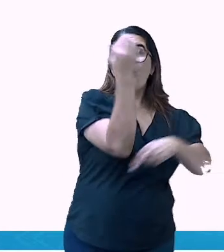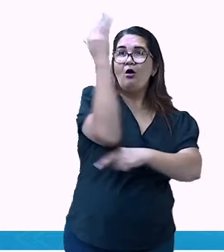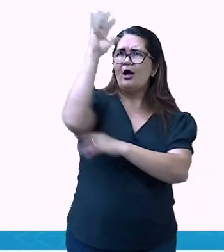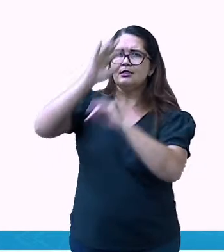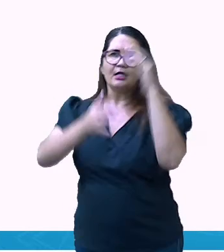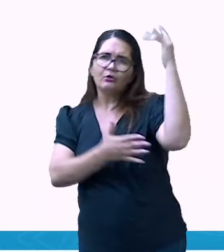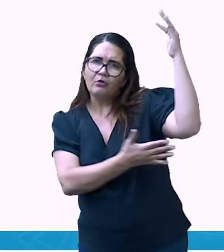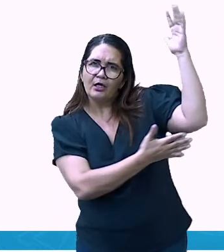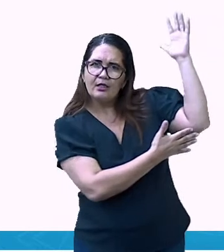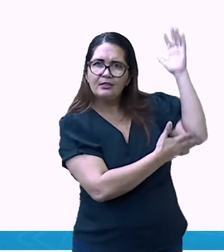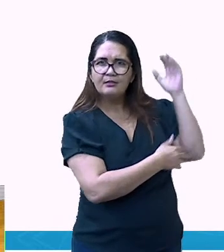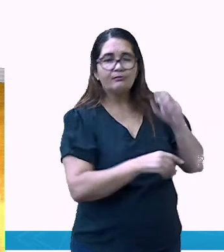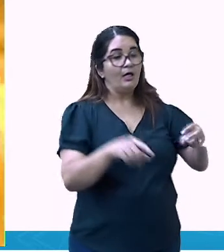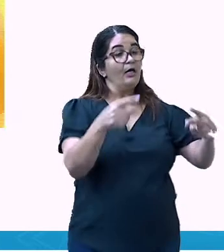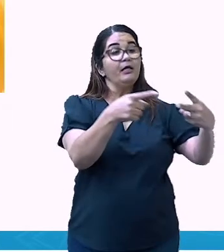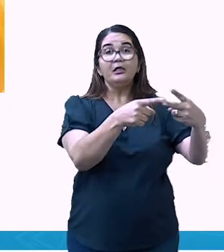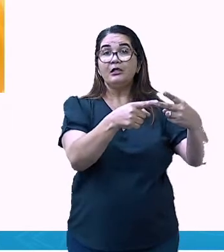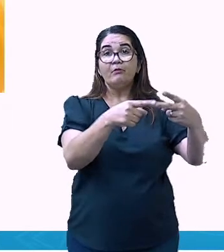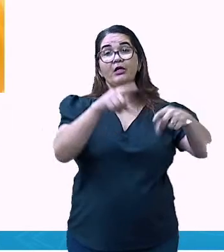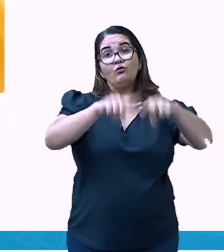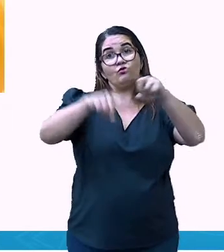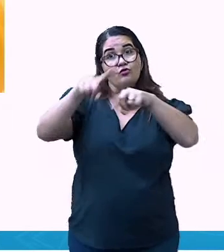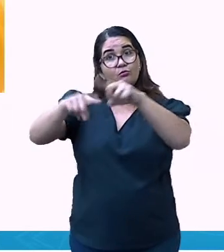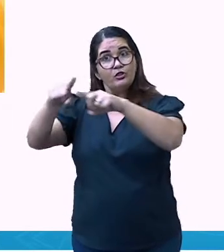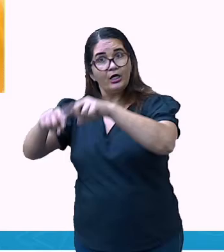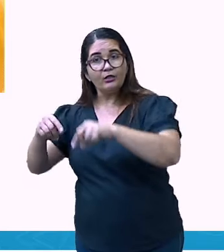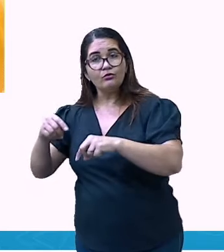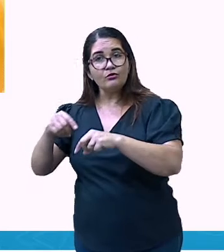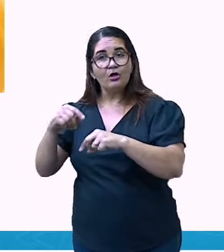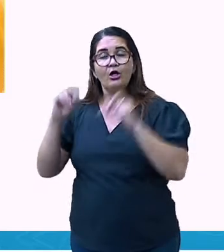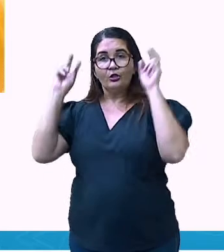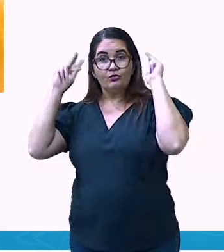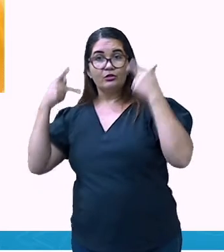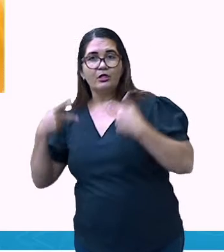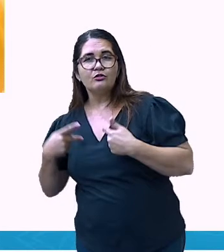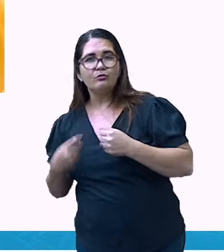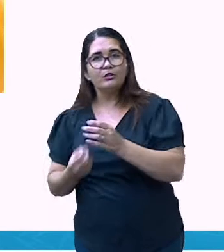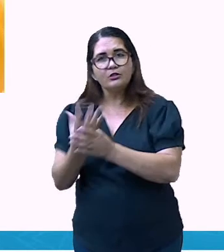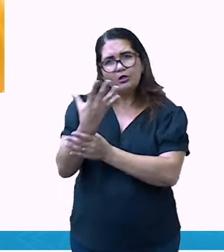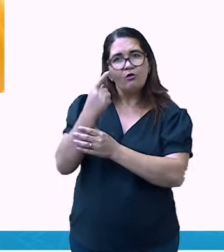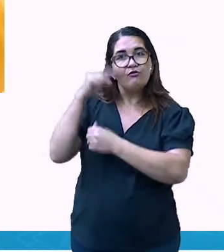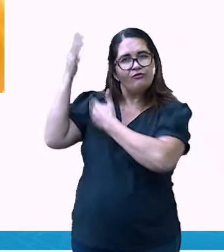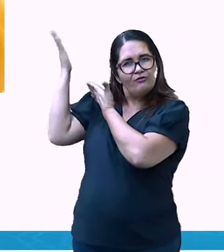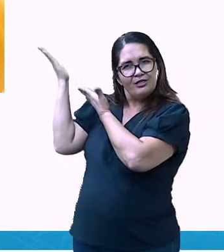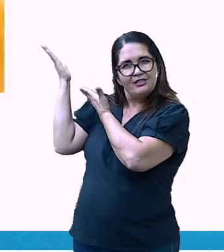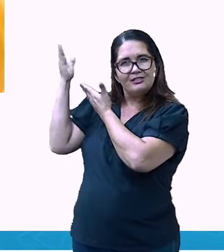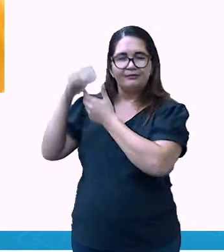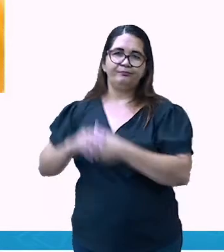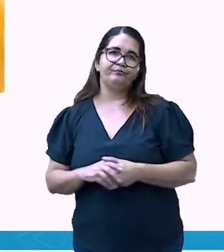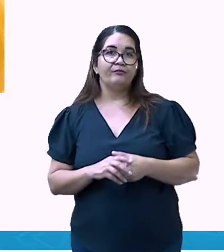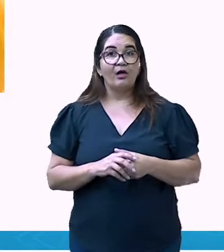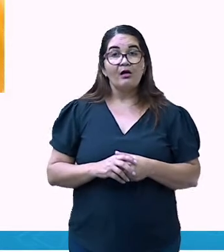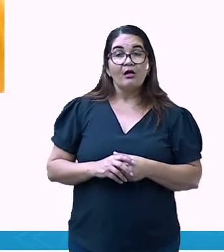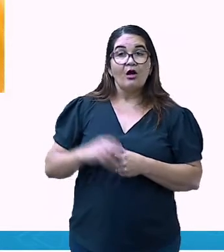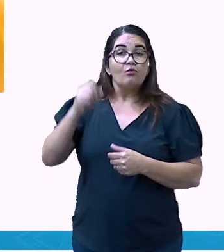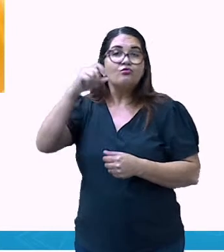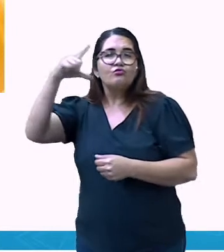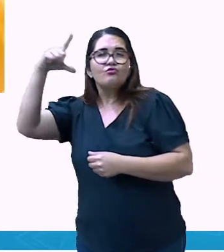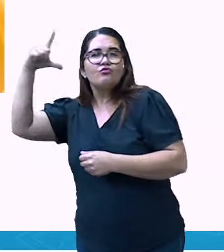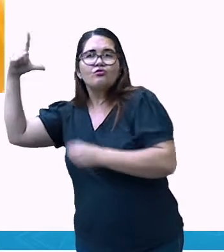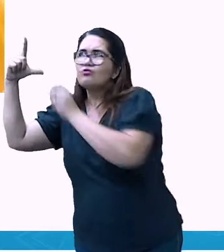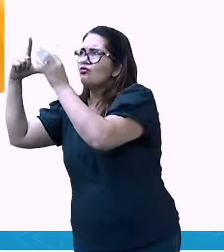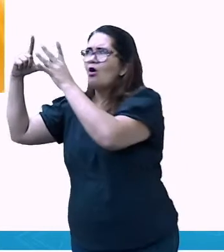instrumentos que foram criados. Então, os astros, quais são? Olha lá, o sol, a lua, as